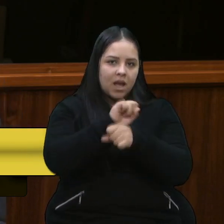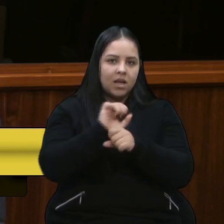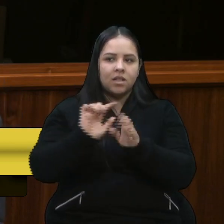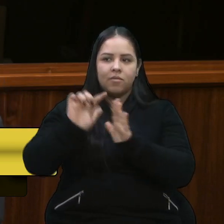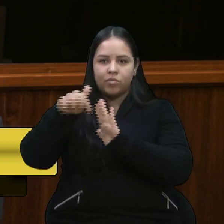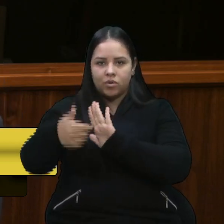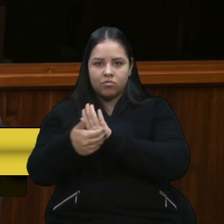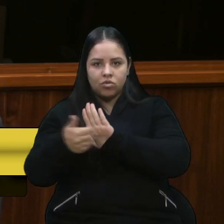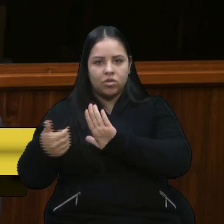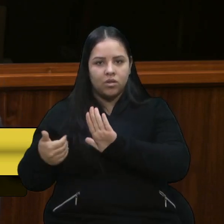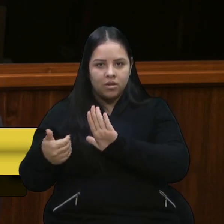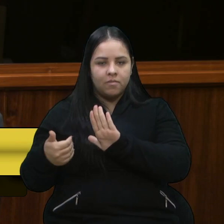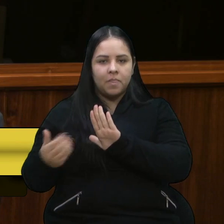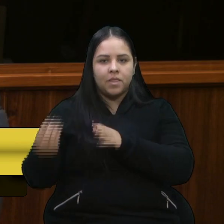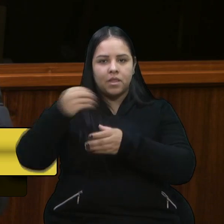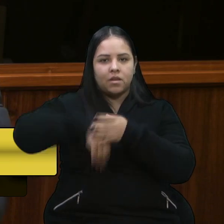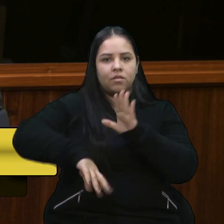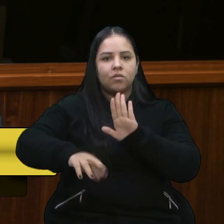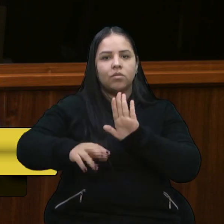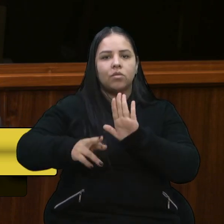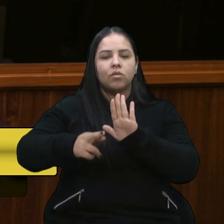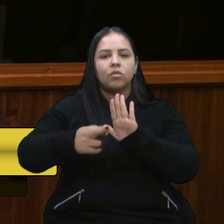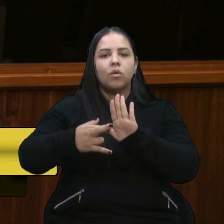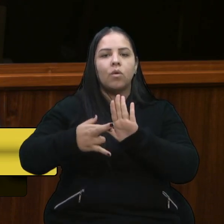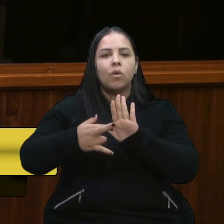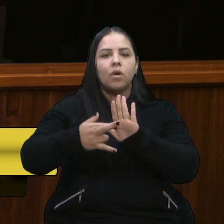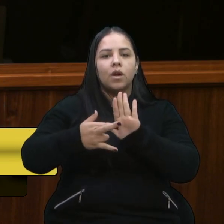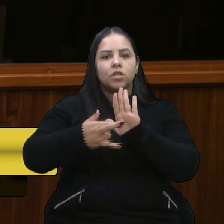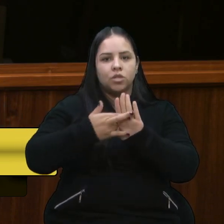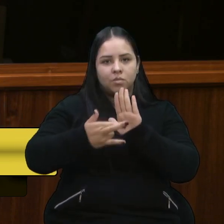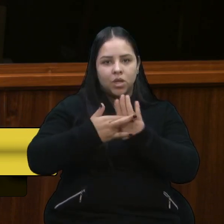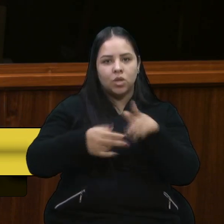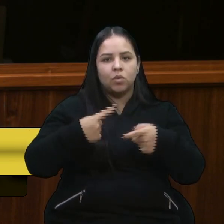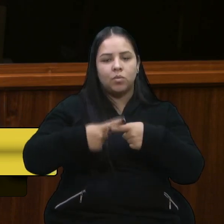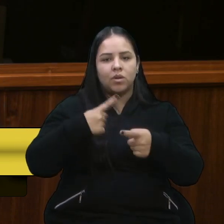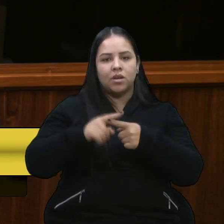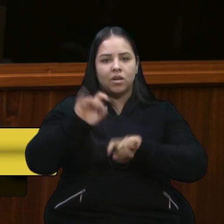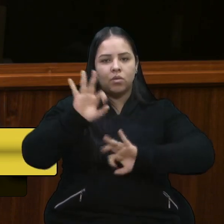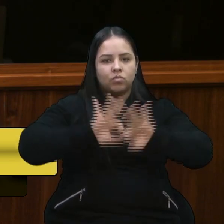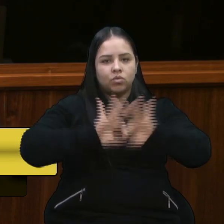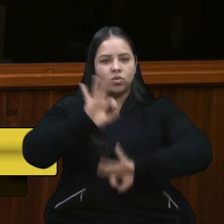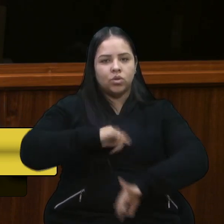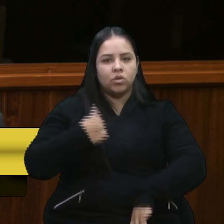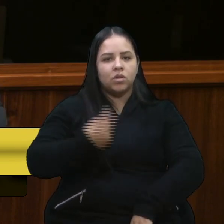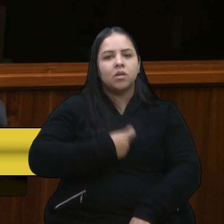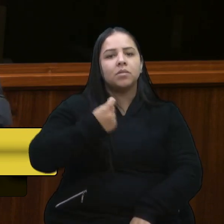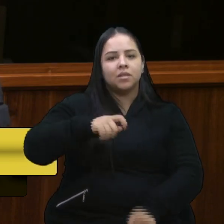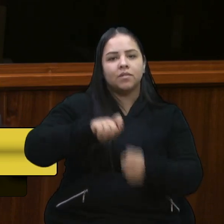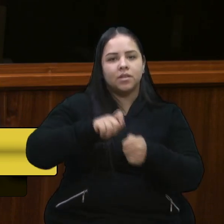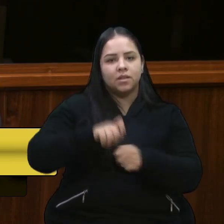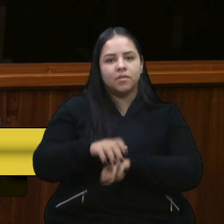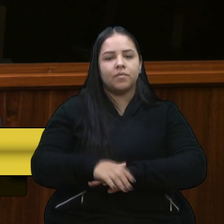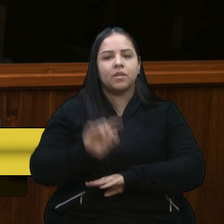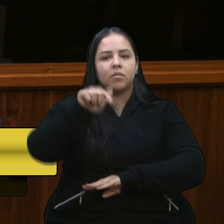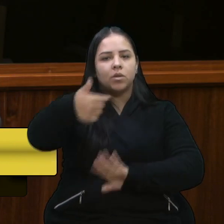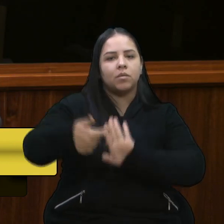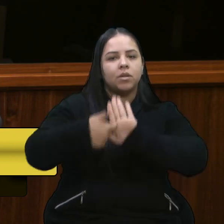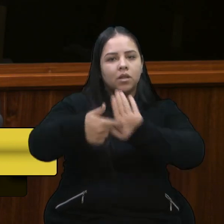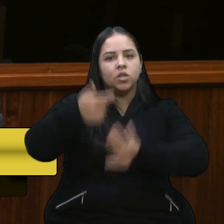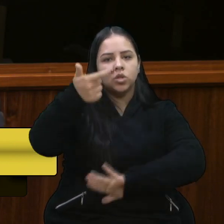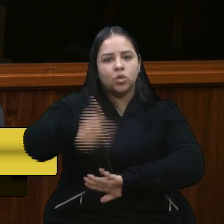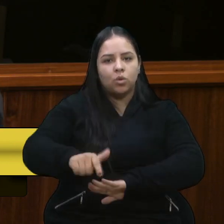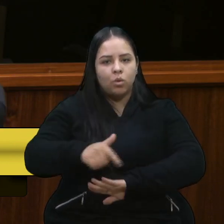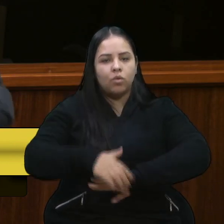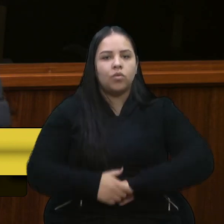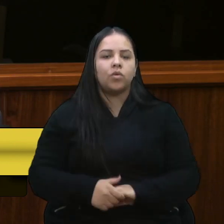porque é questão desse ajuste que nós precisamos fazer. Mas, em breve, representaremos novamente a